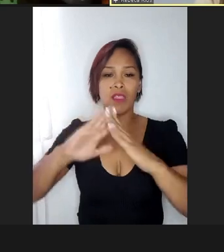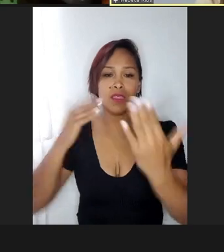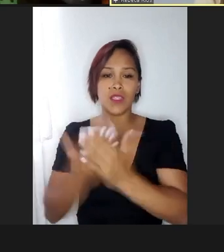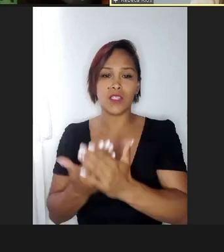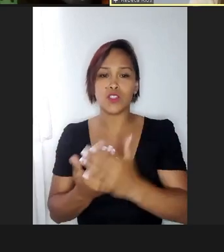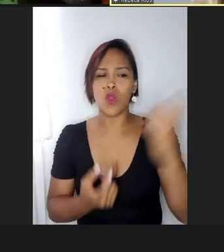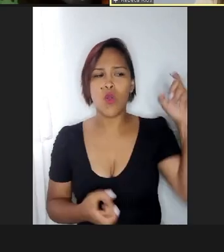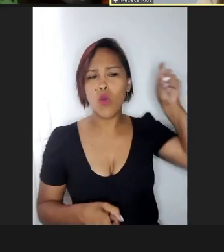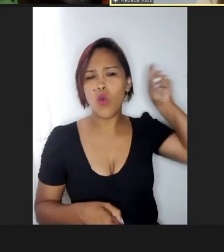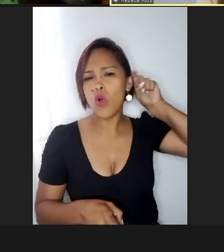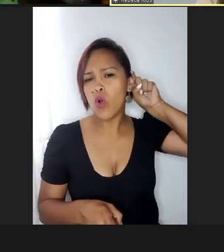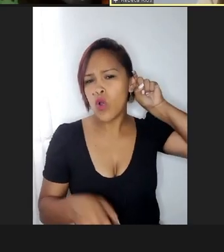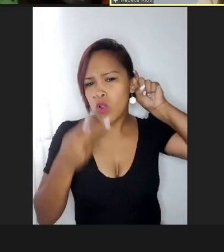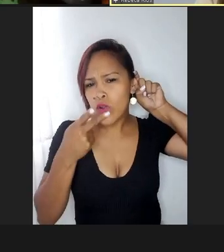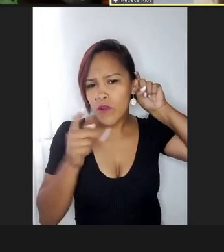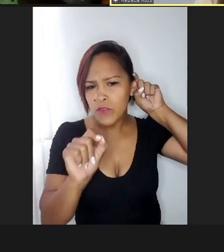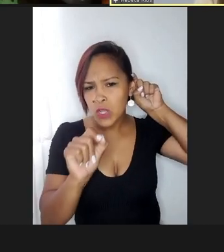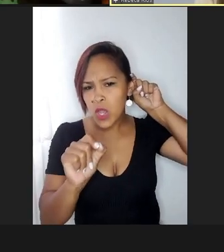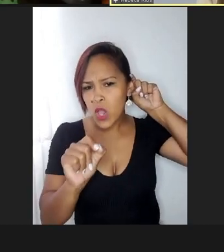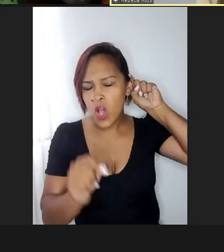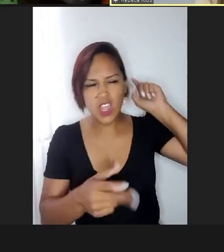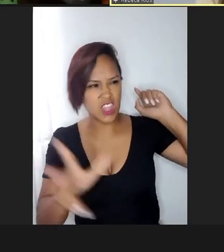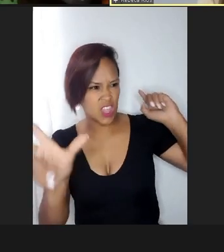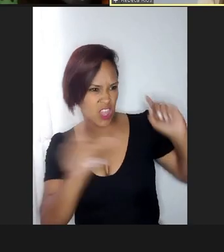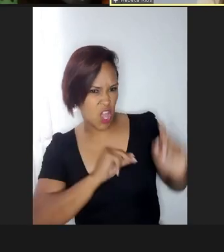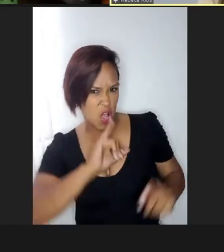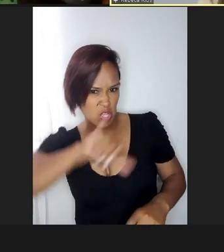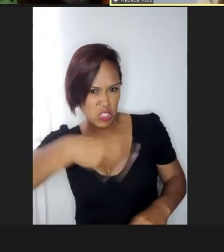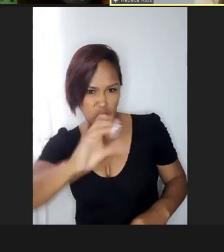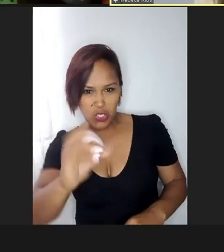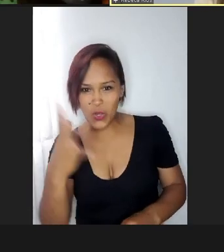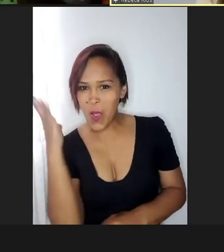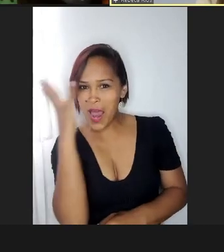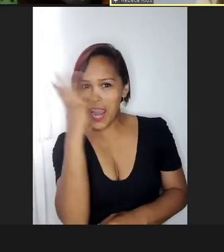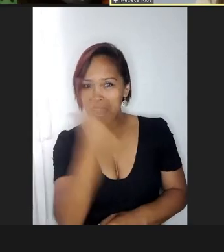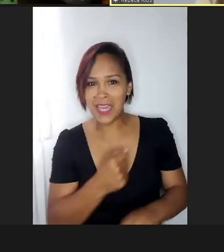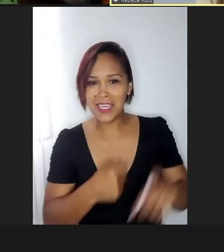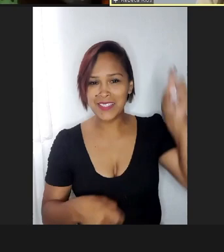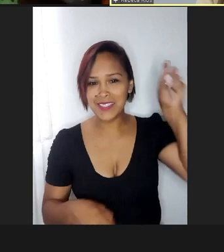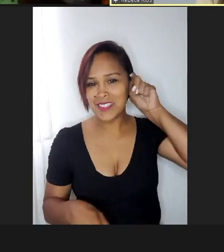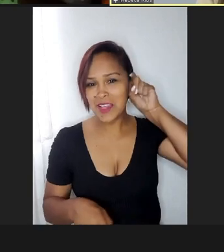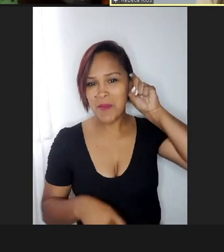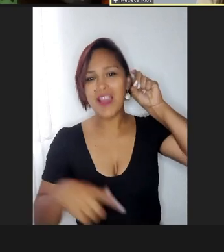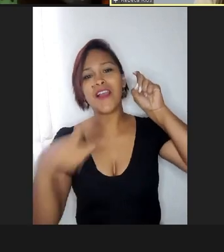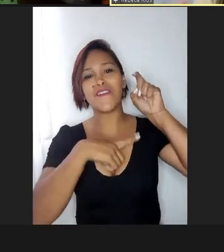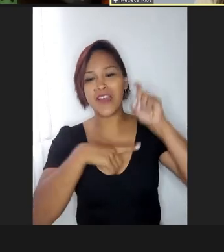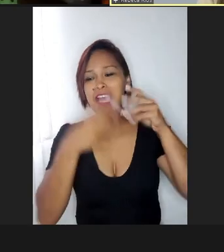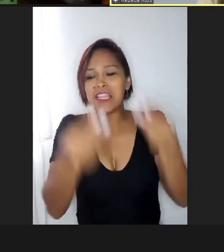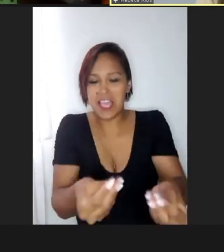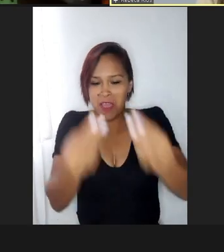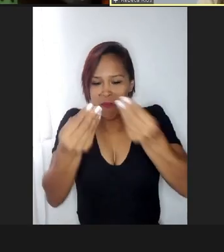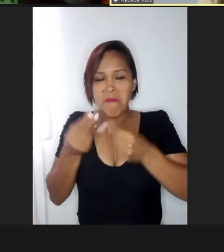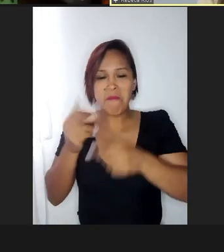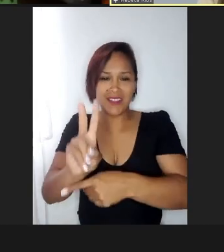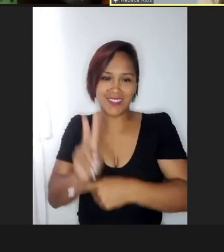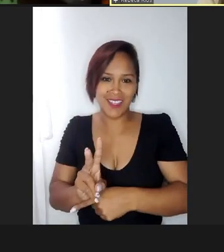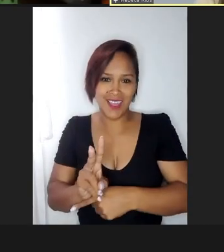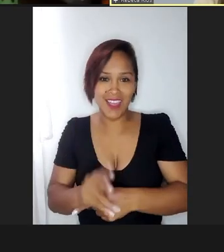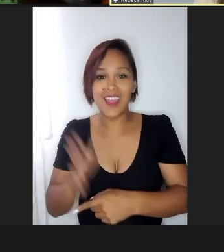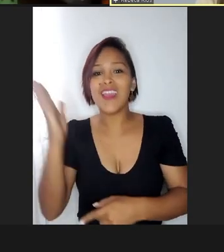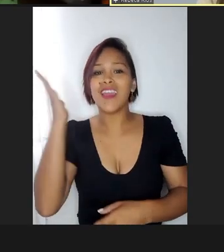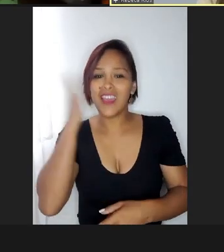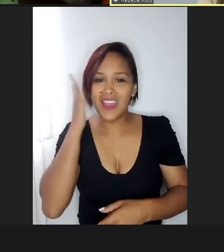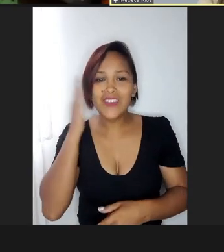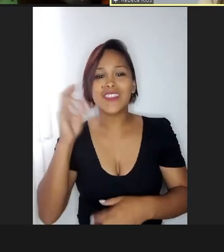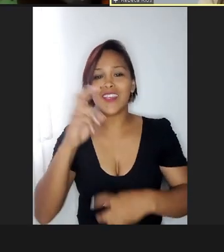dele, falou assim, poxa, João, que bonito esse seu aparelho, você vai ter que me emprestar, e eu sei que ela foi uma criança